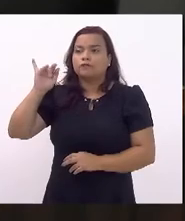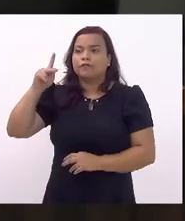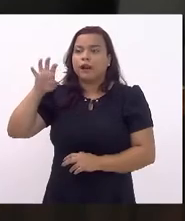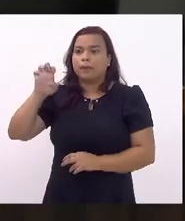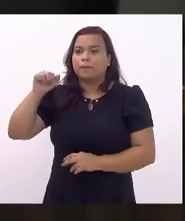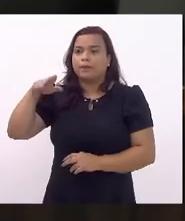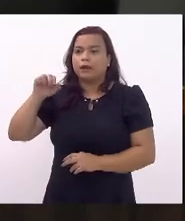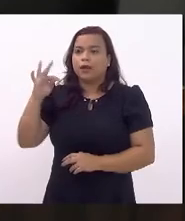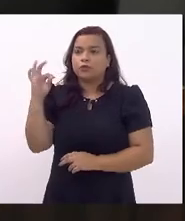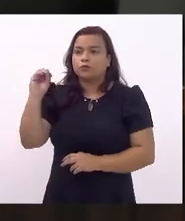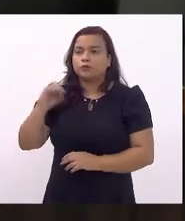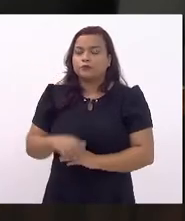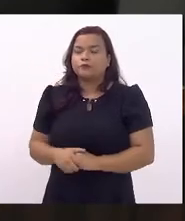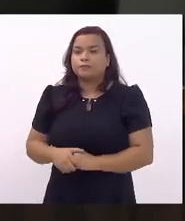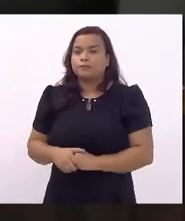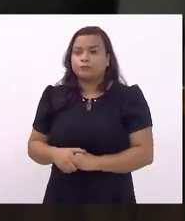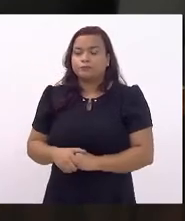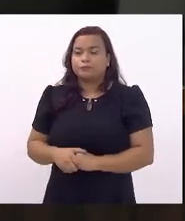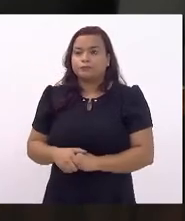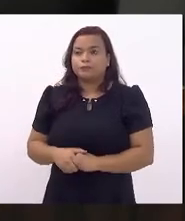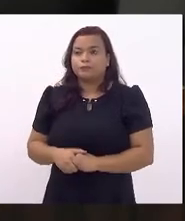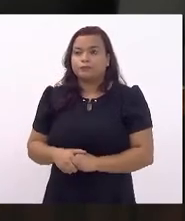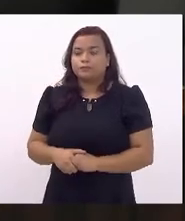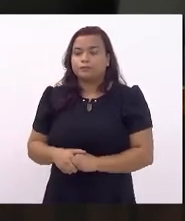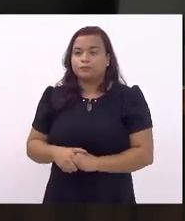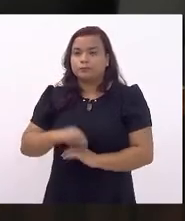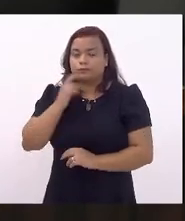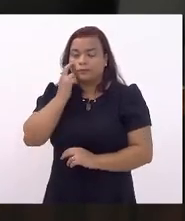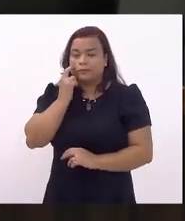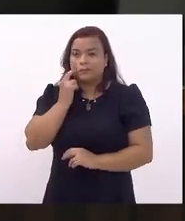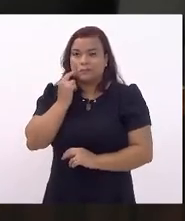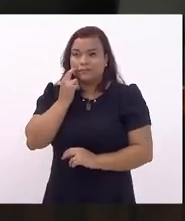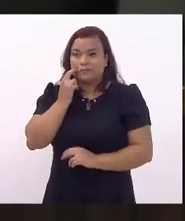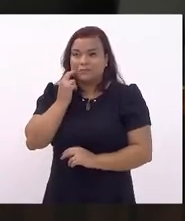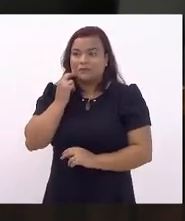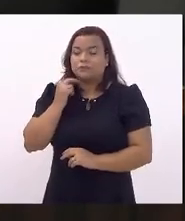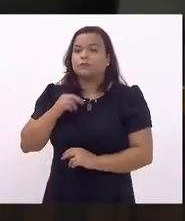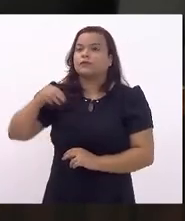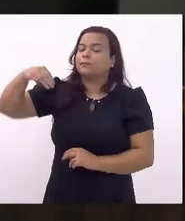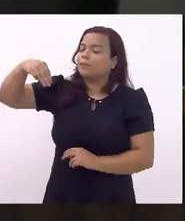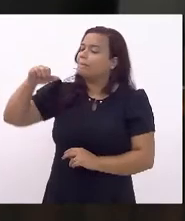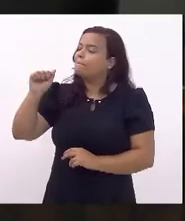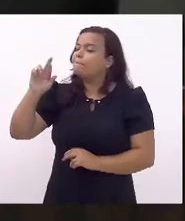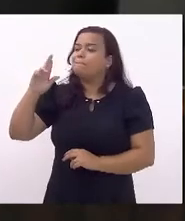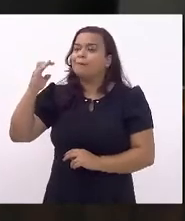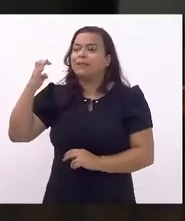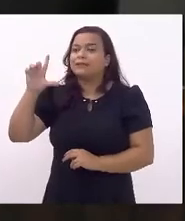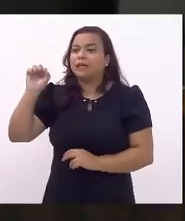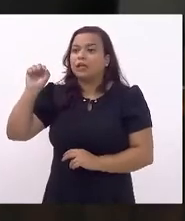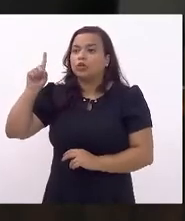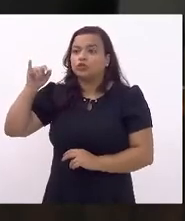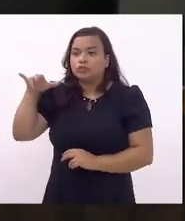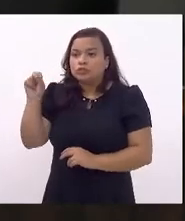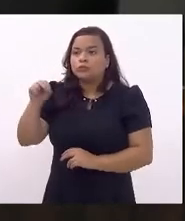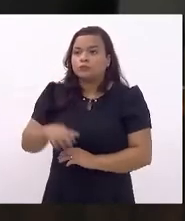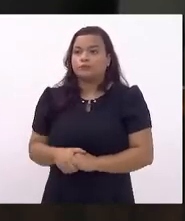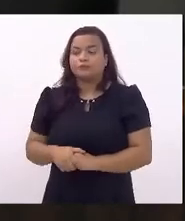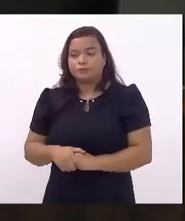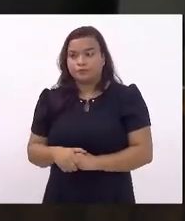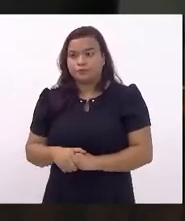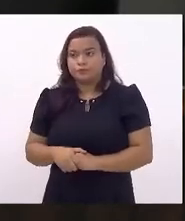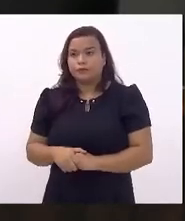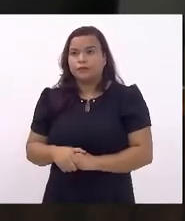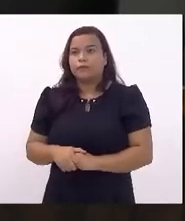deputado Marcelo Dino, deputado Marcelo Dino,